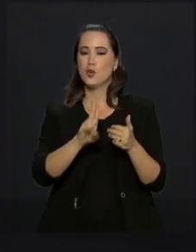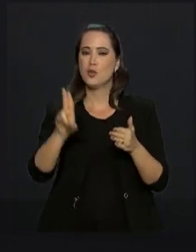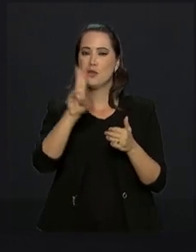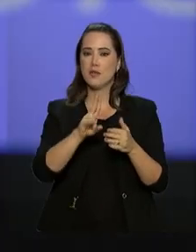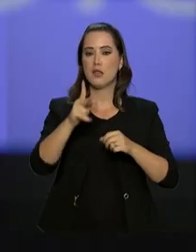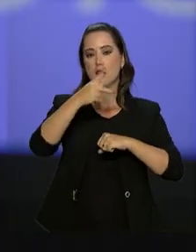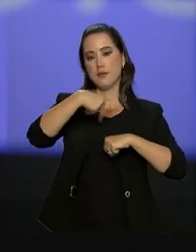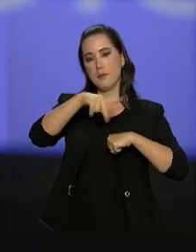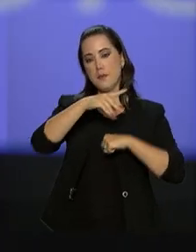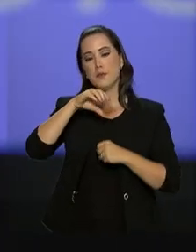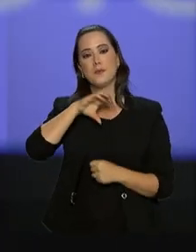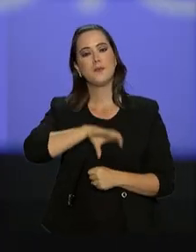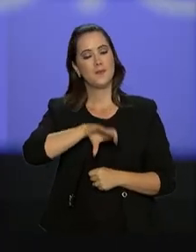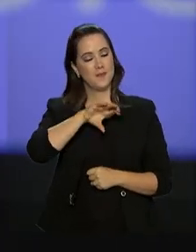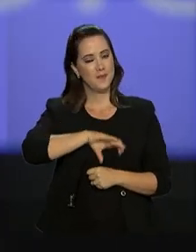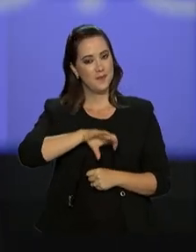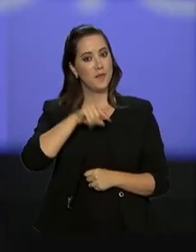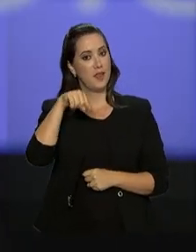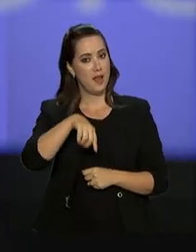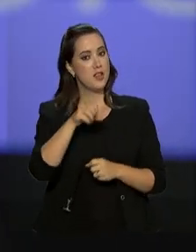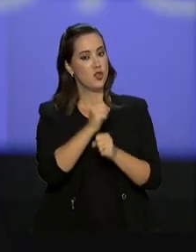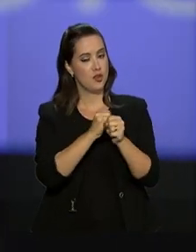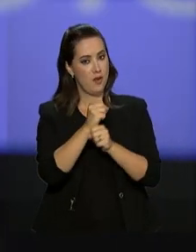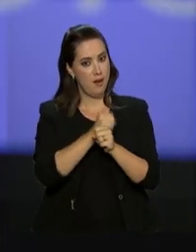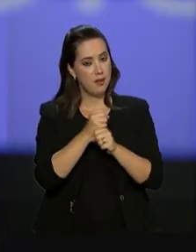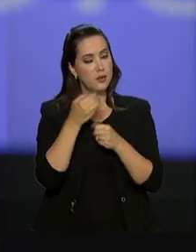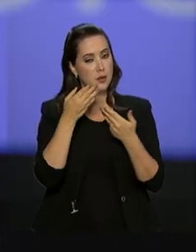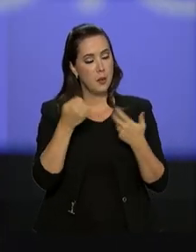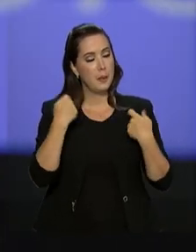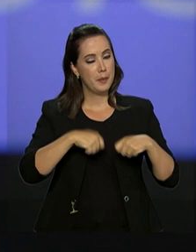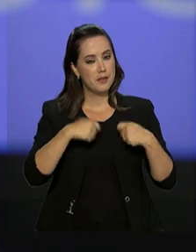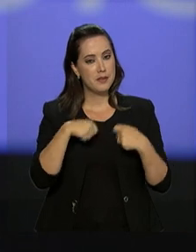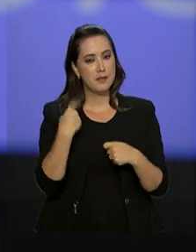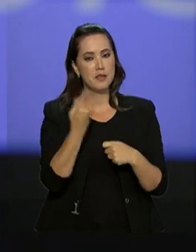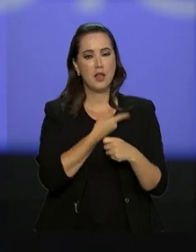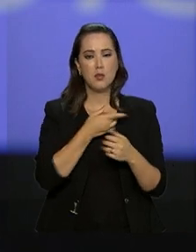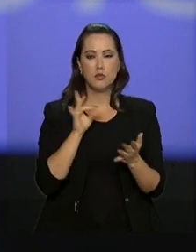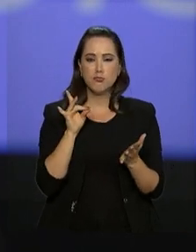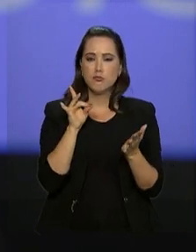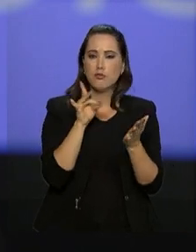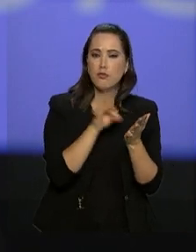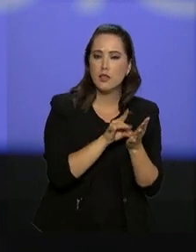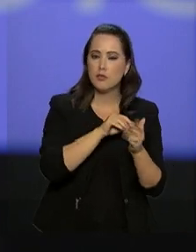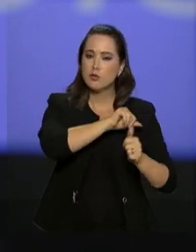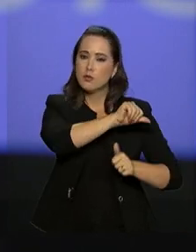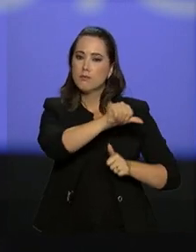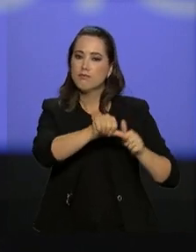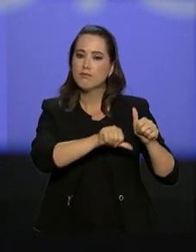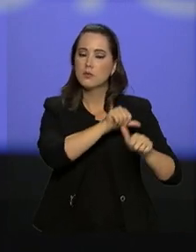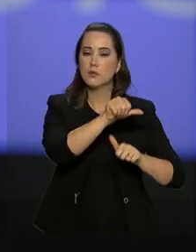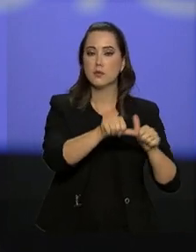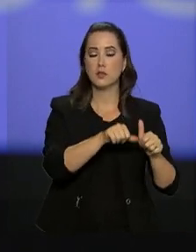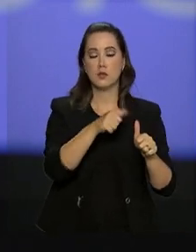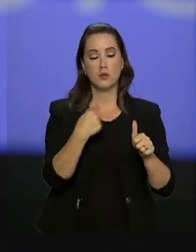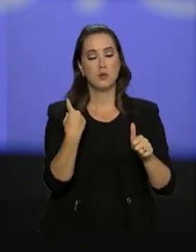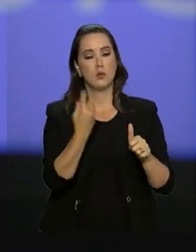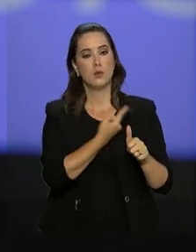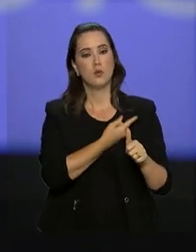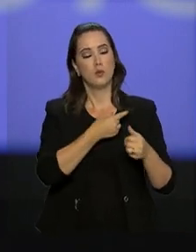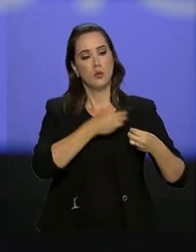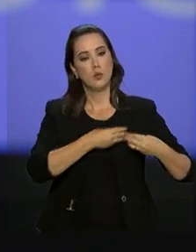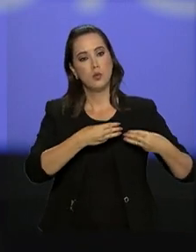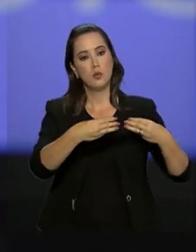em Portugal. Neste Enem 2018, devemos consolidar o sucesso das mudanças adotadas pelo